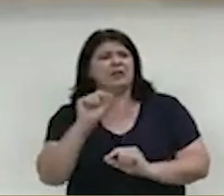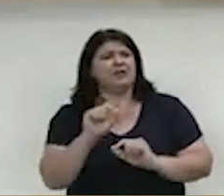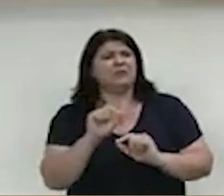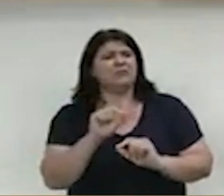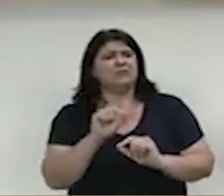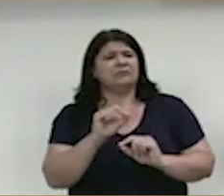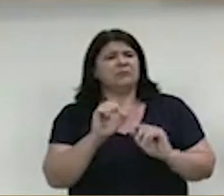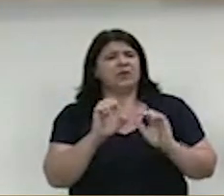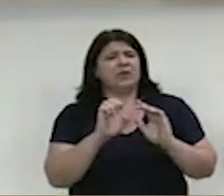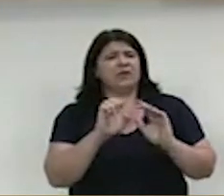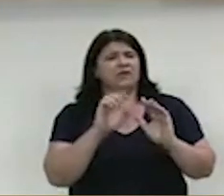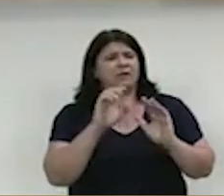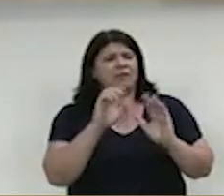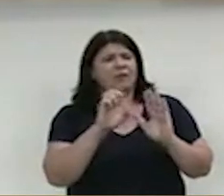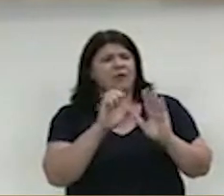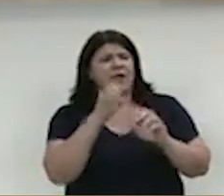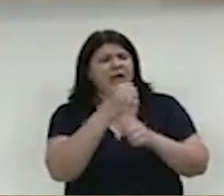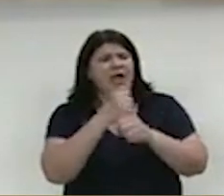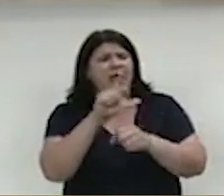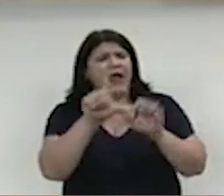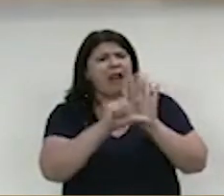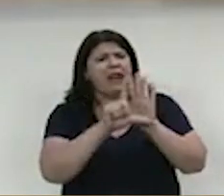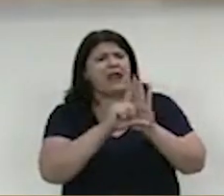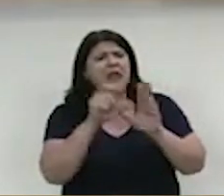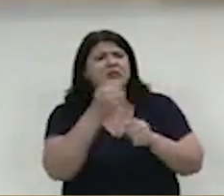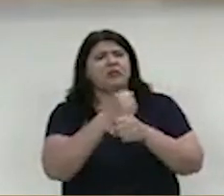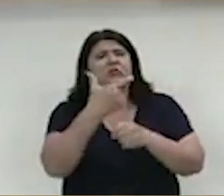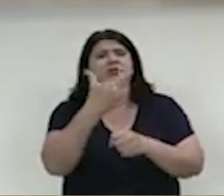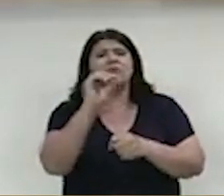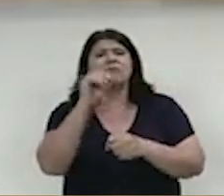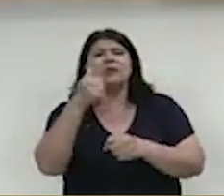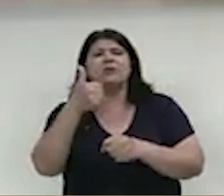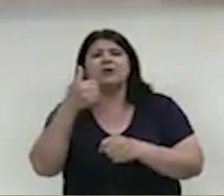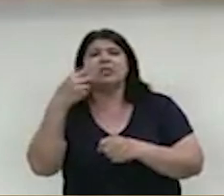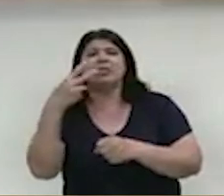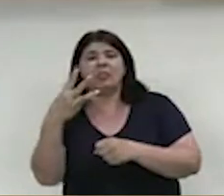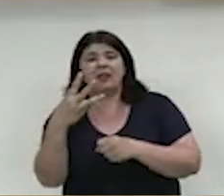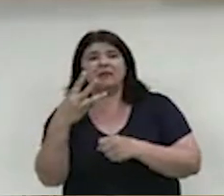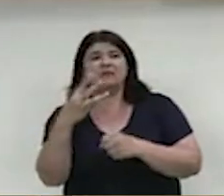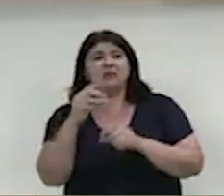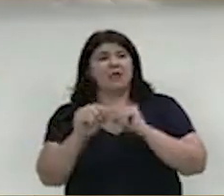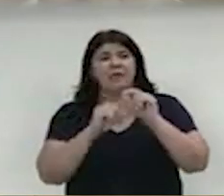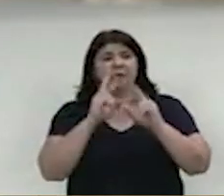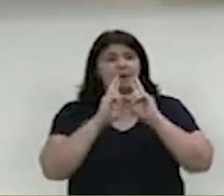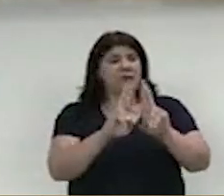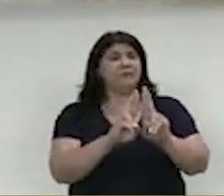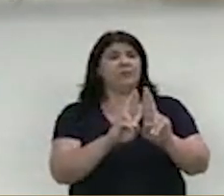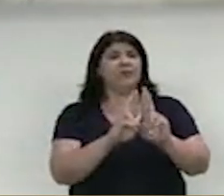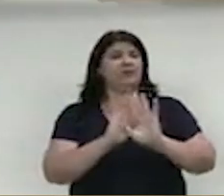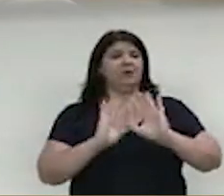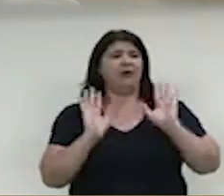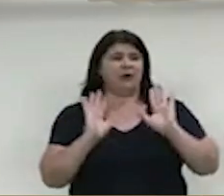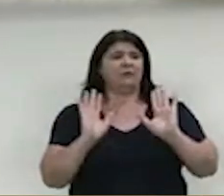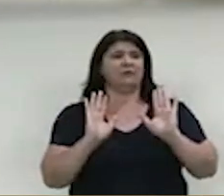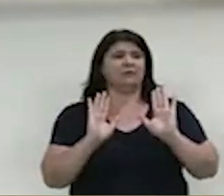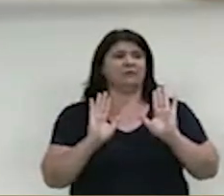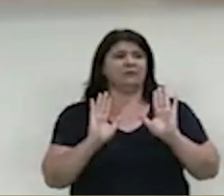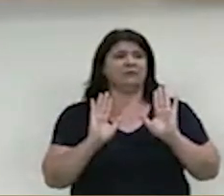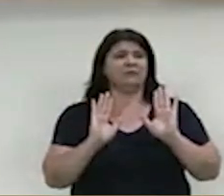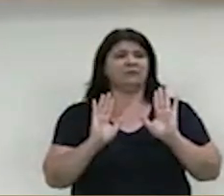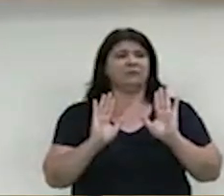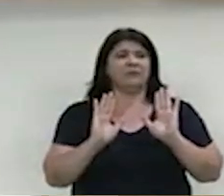da lei em 2013, é só a Prefeitura responder, olha, confessar,